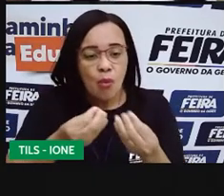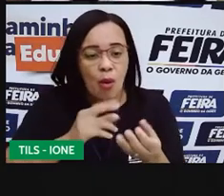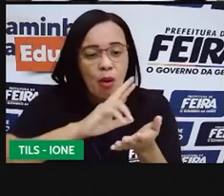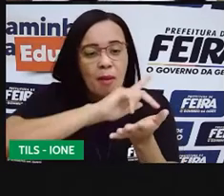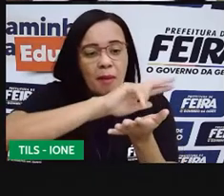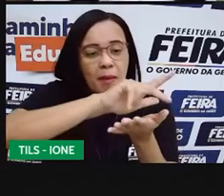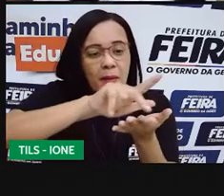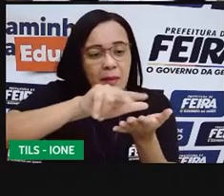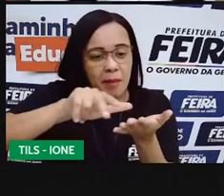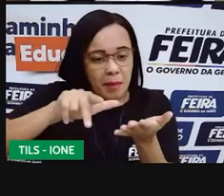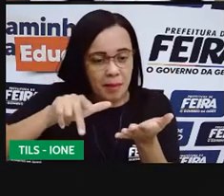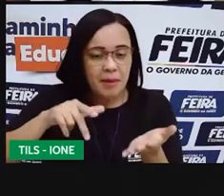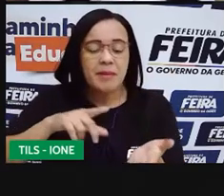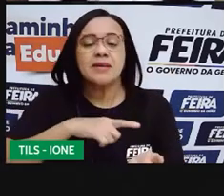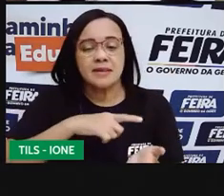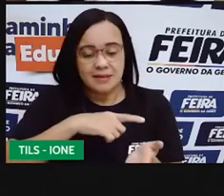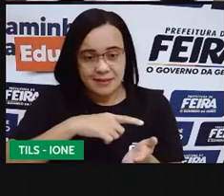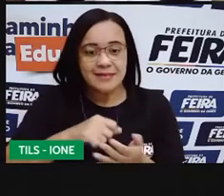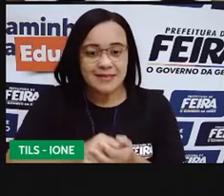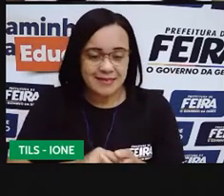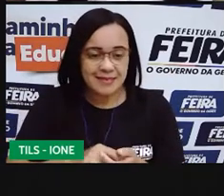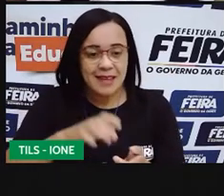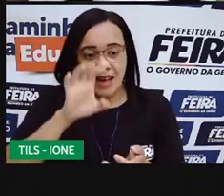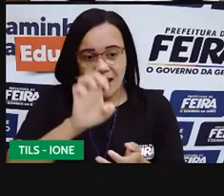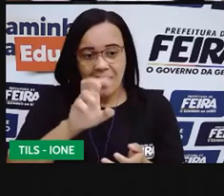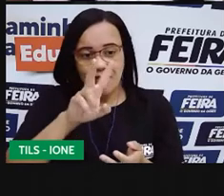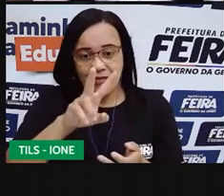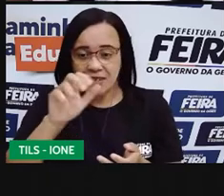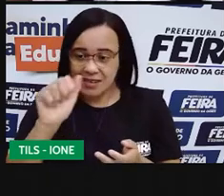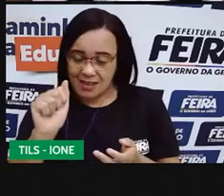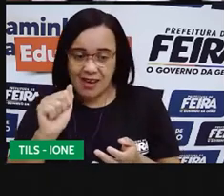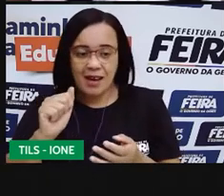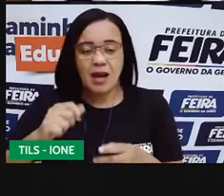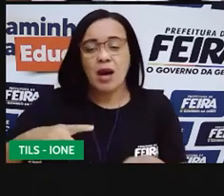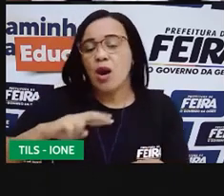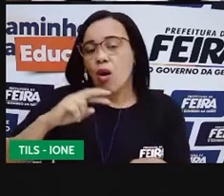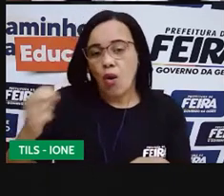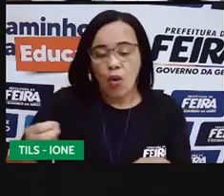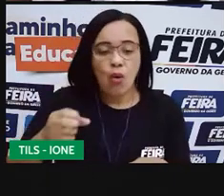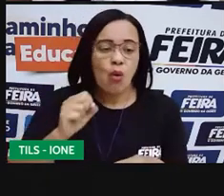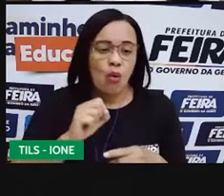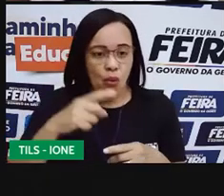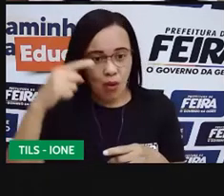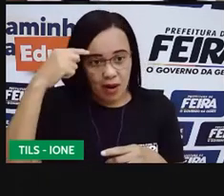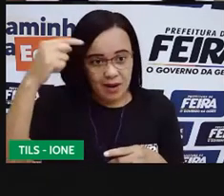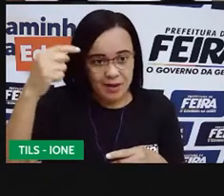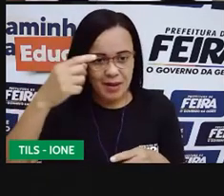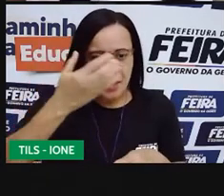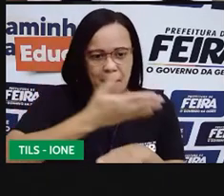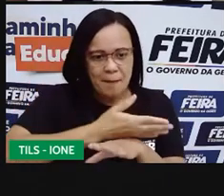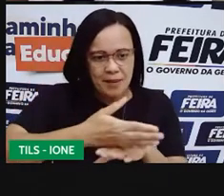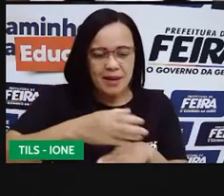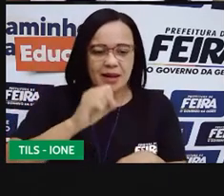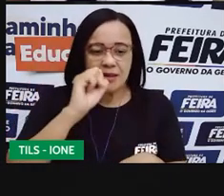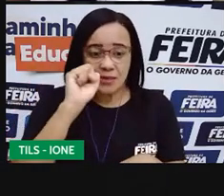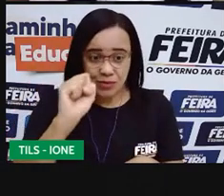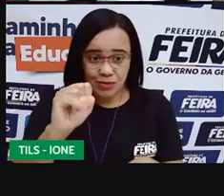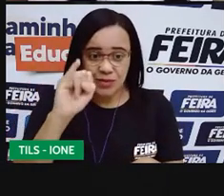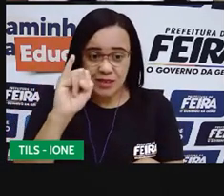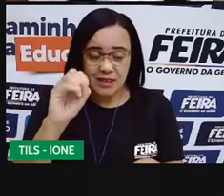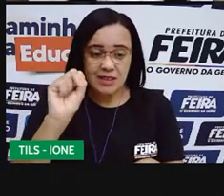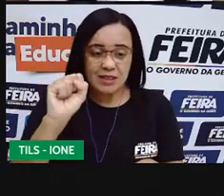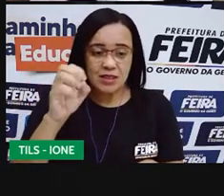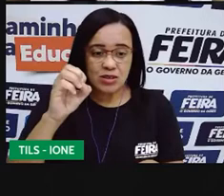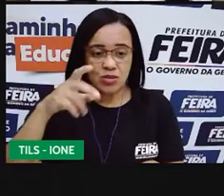ou pode ser feitos de EVA, ou pode ser feitos de isopor, ou outro tipo de